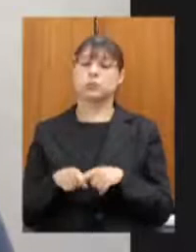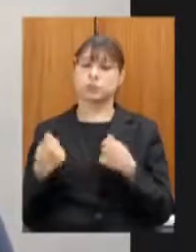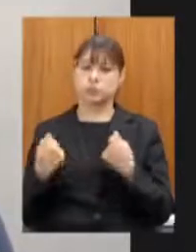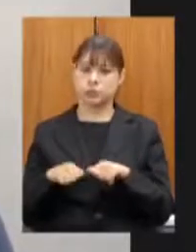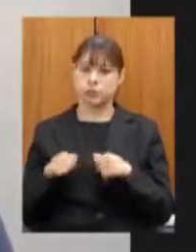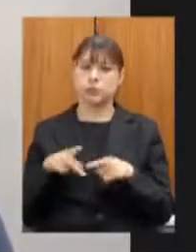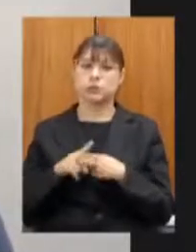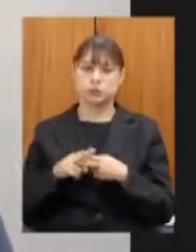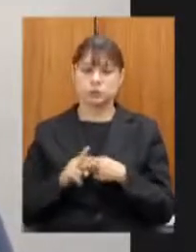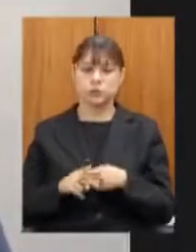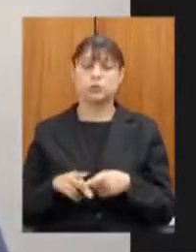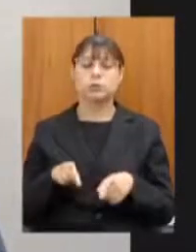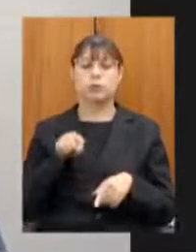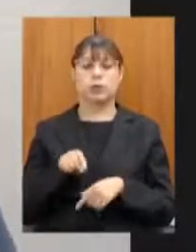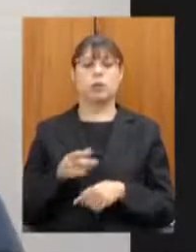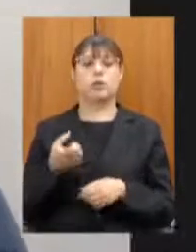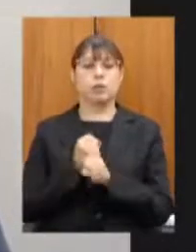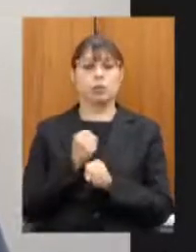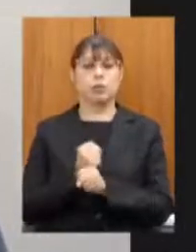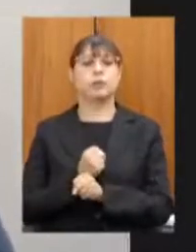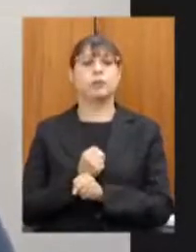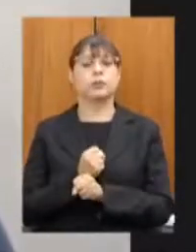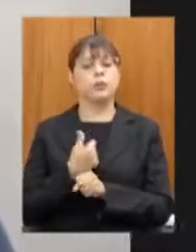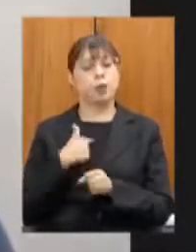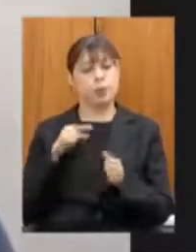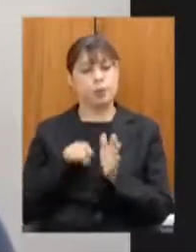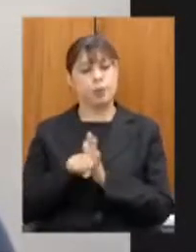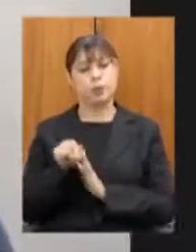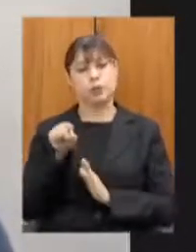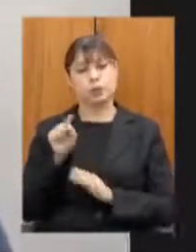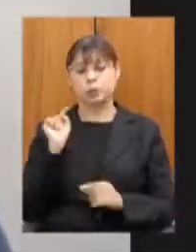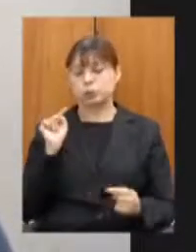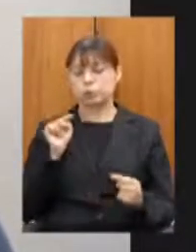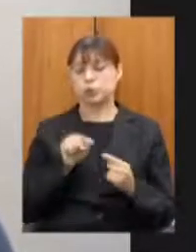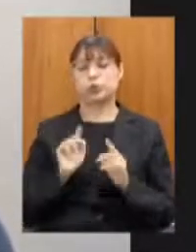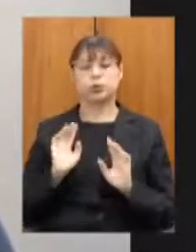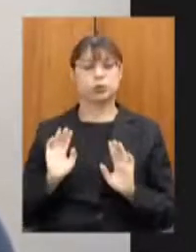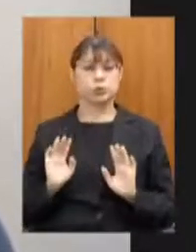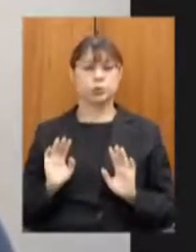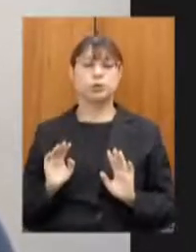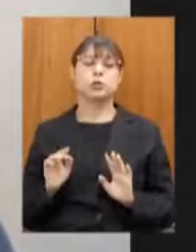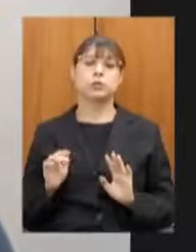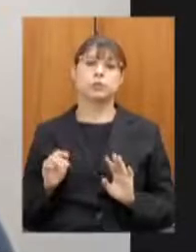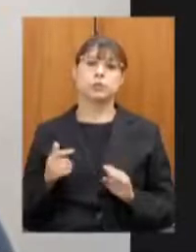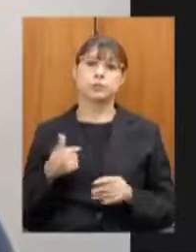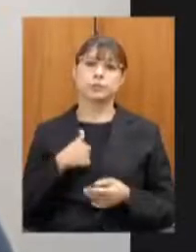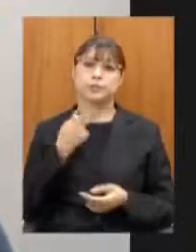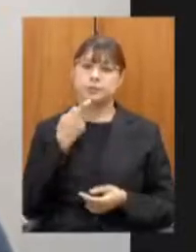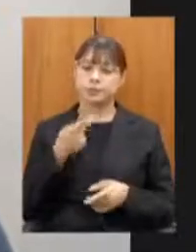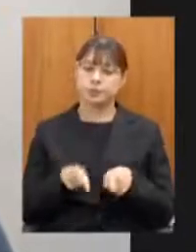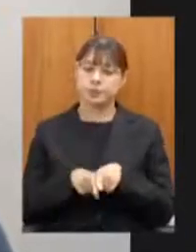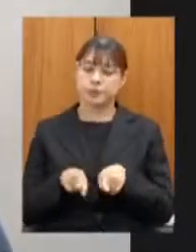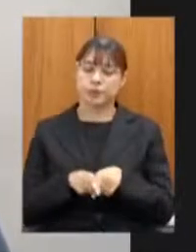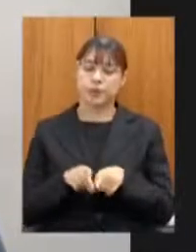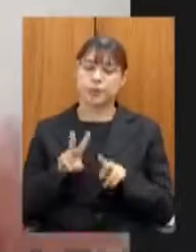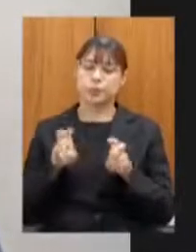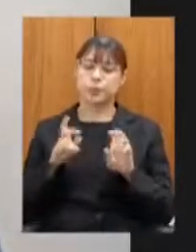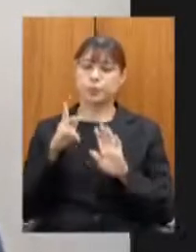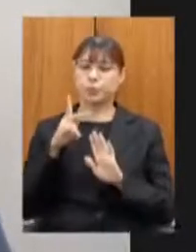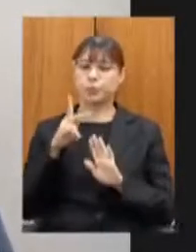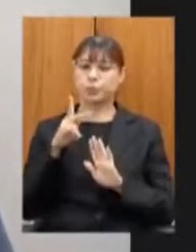e manutenção então essa é a minha pergunta muito objetiva e deixo aqui com relação ao projeto